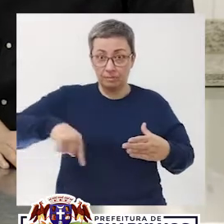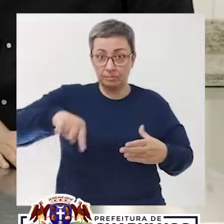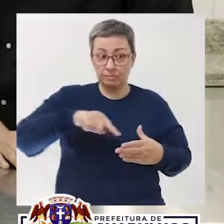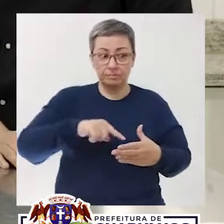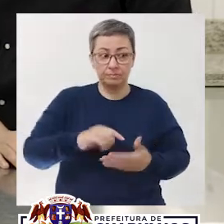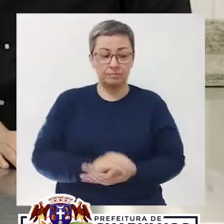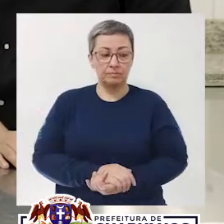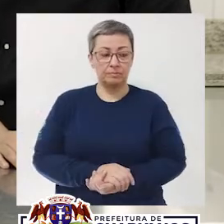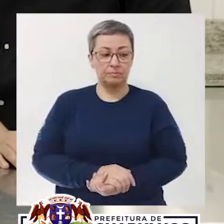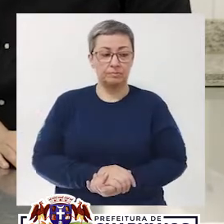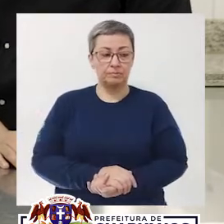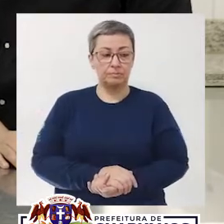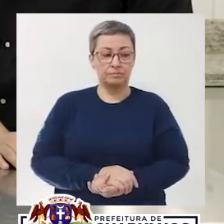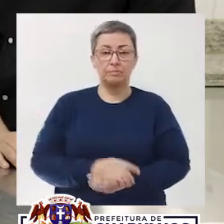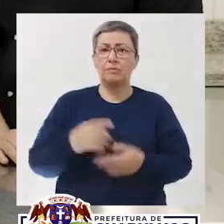com ela.